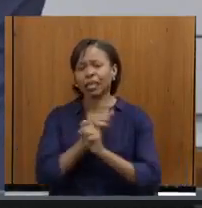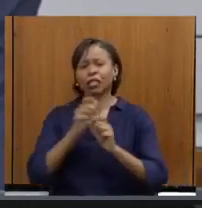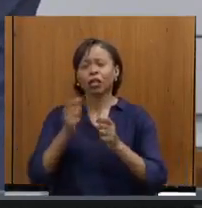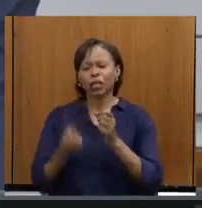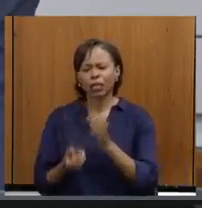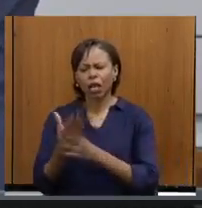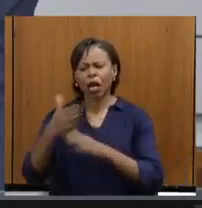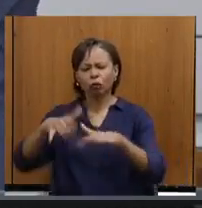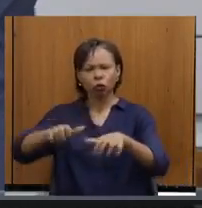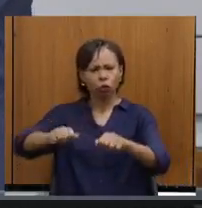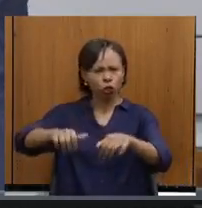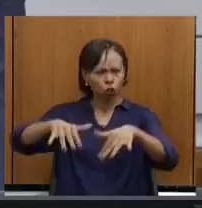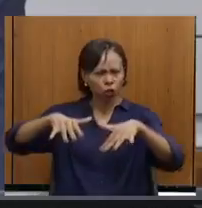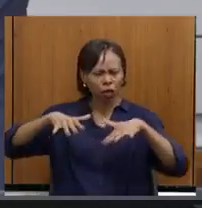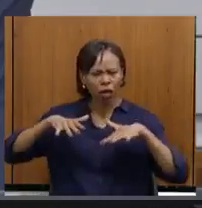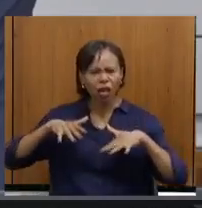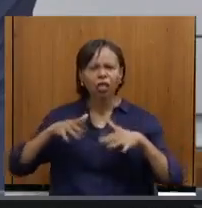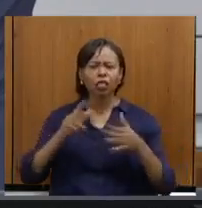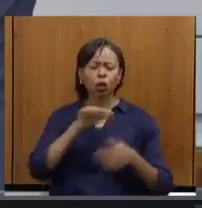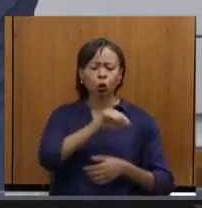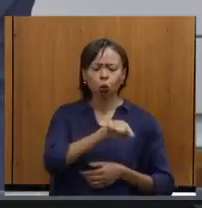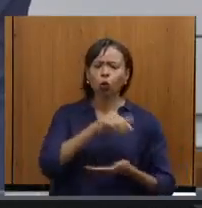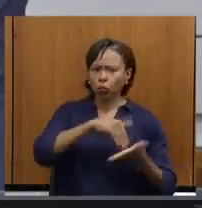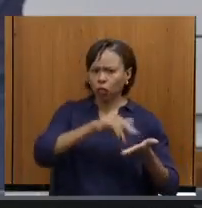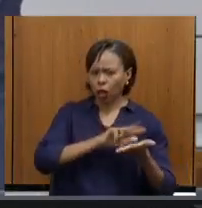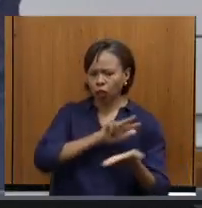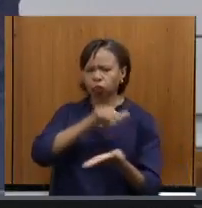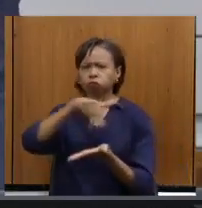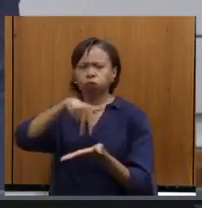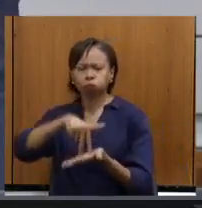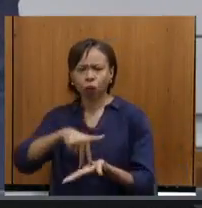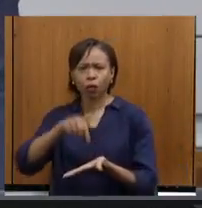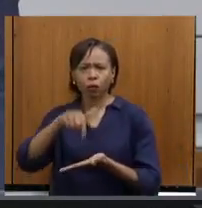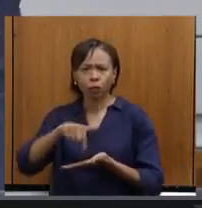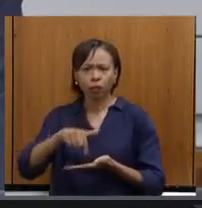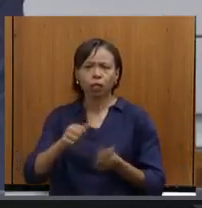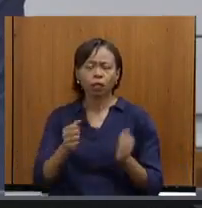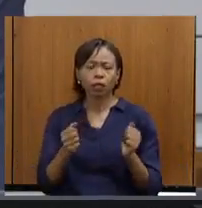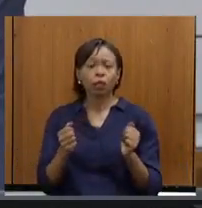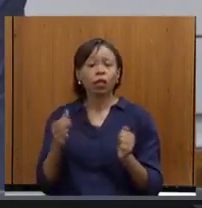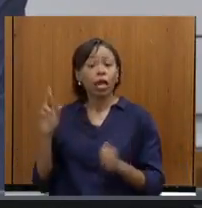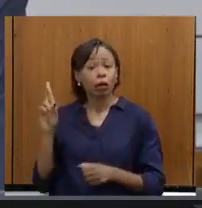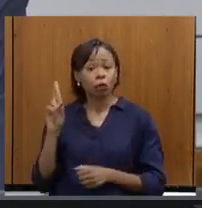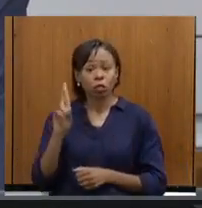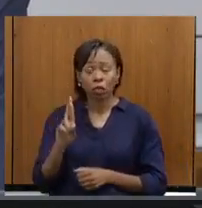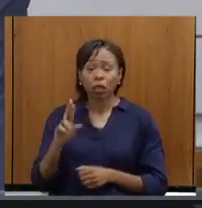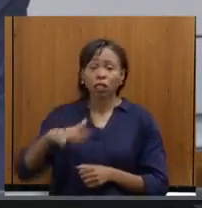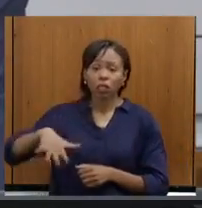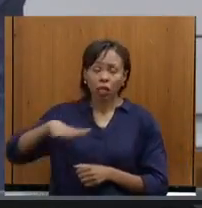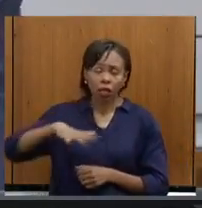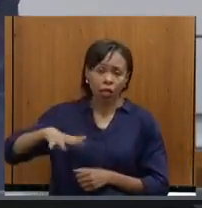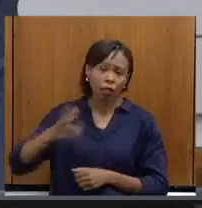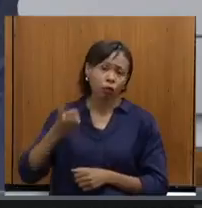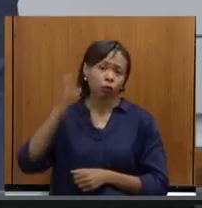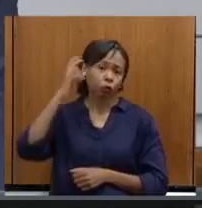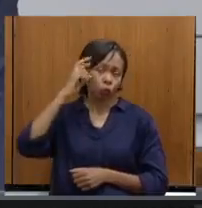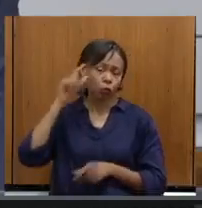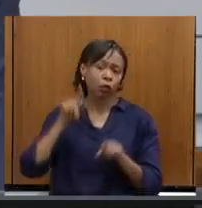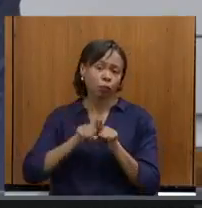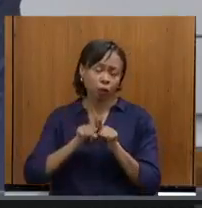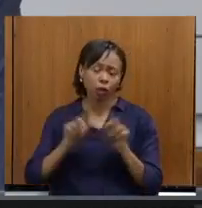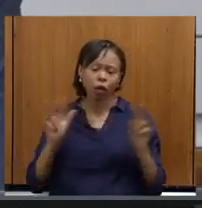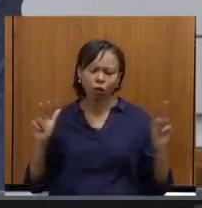nessa casa, com a presença do secretário e sua equipe e de representantes de segmentos da cultura, onde